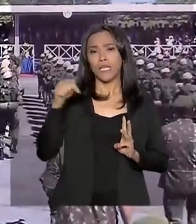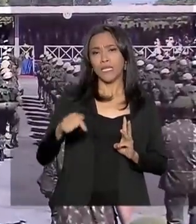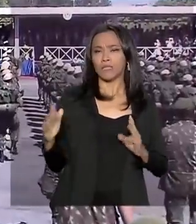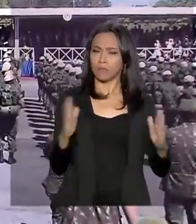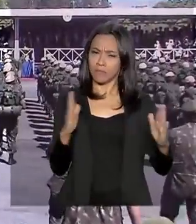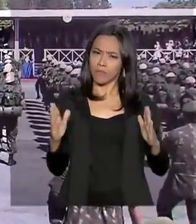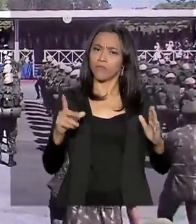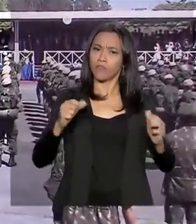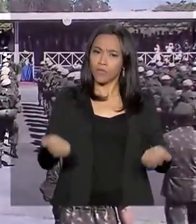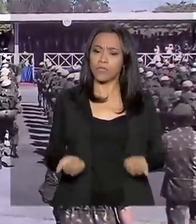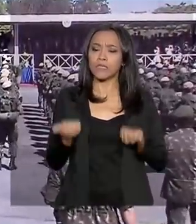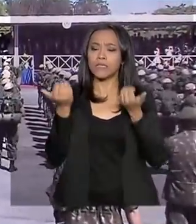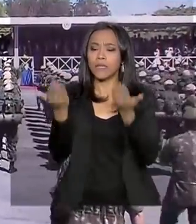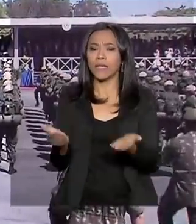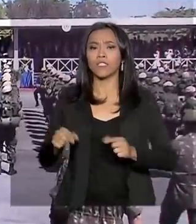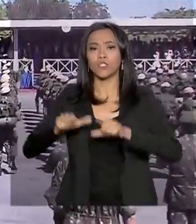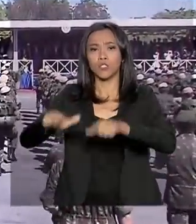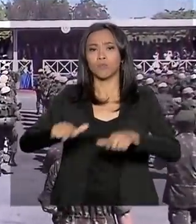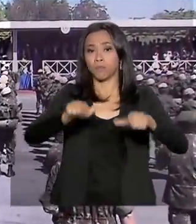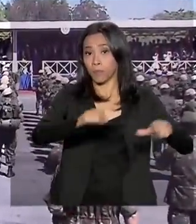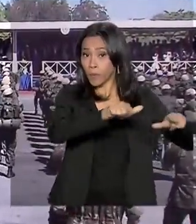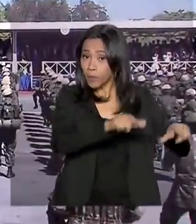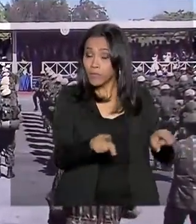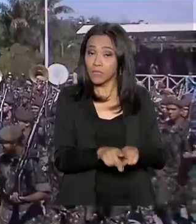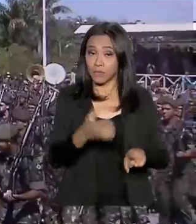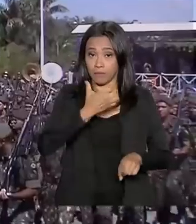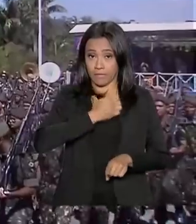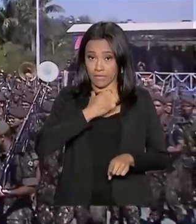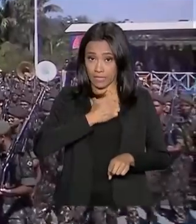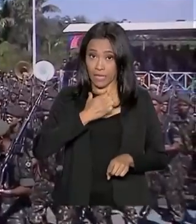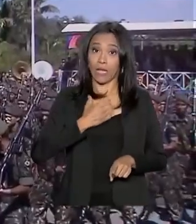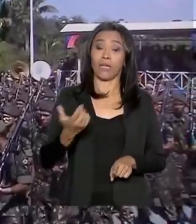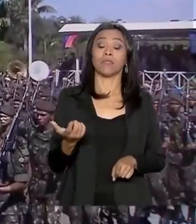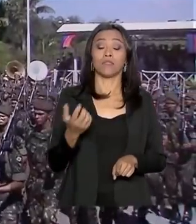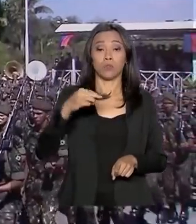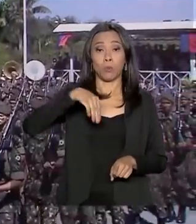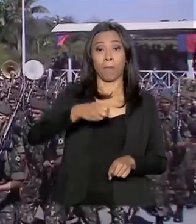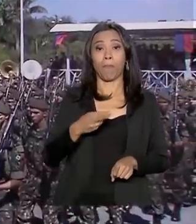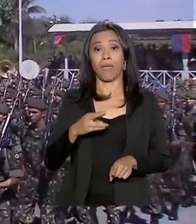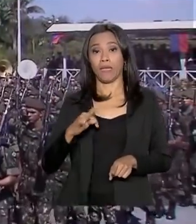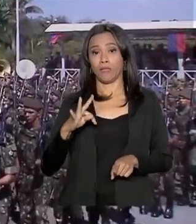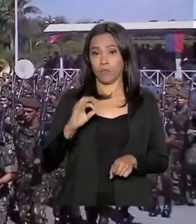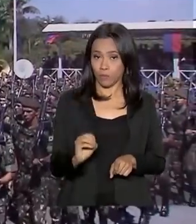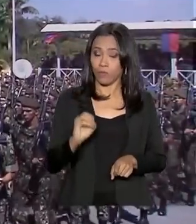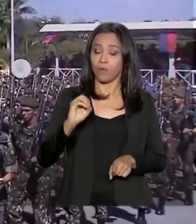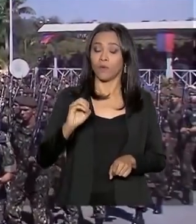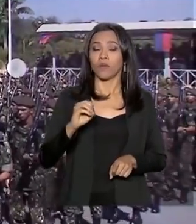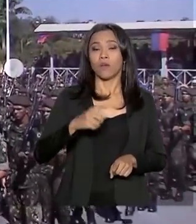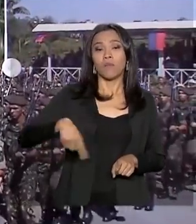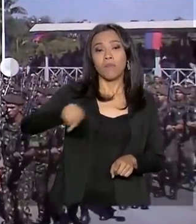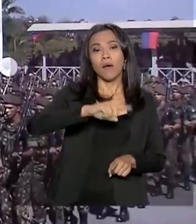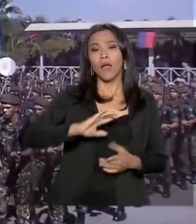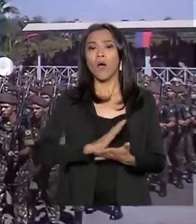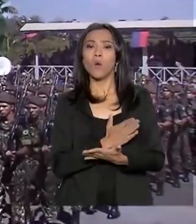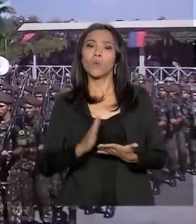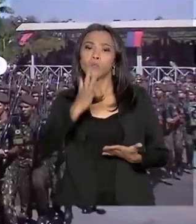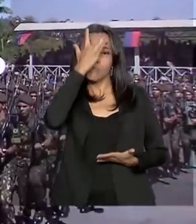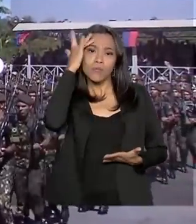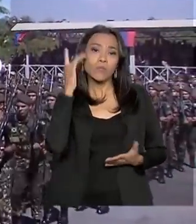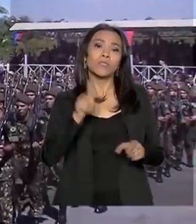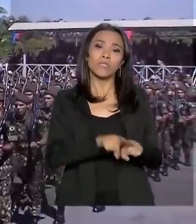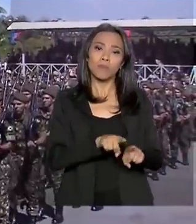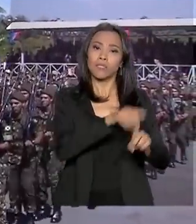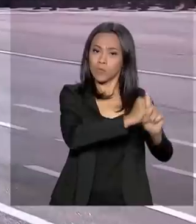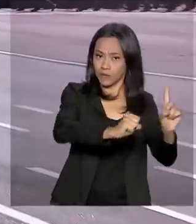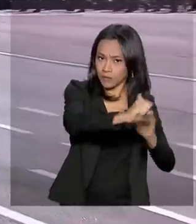concedidos diplomas e medalhas da ordem militar, do mérito militar, para militares e também para alguns civis